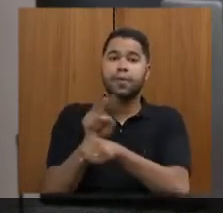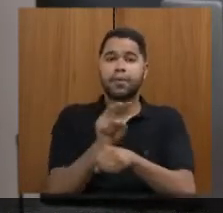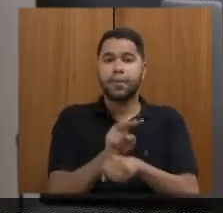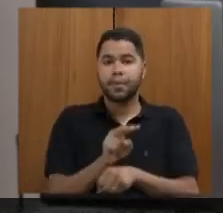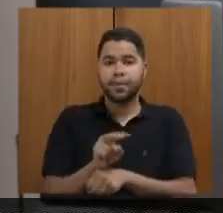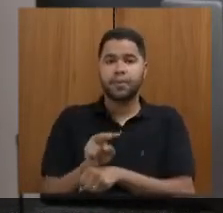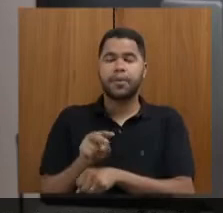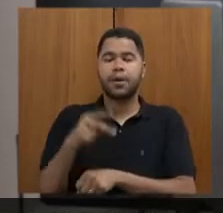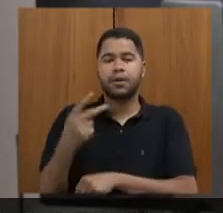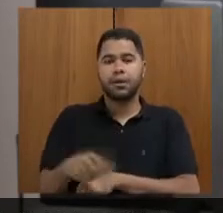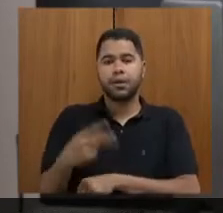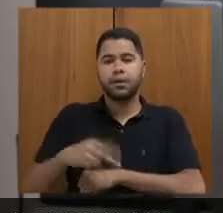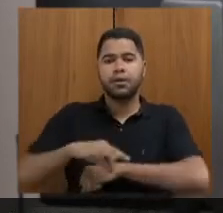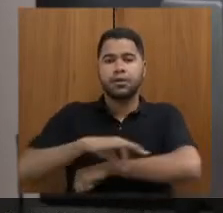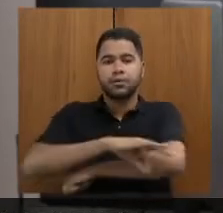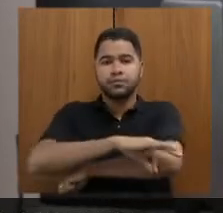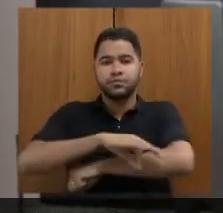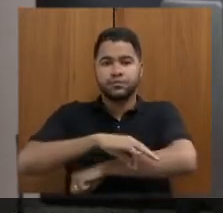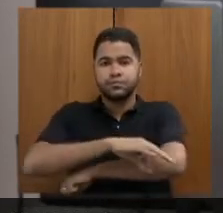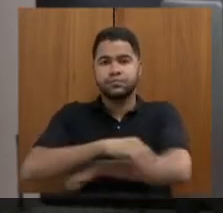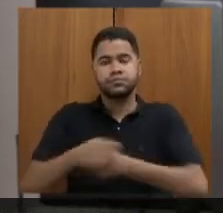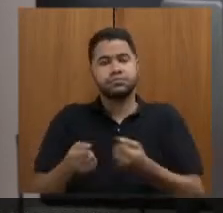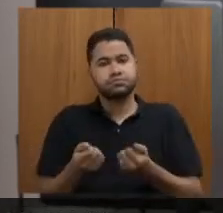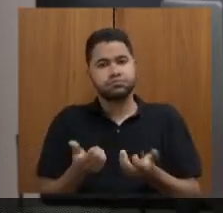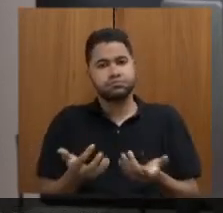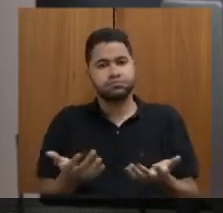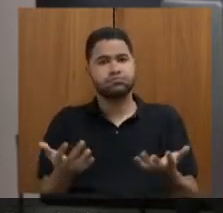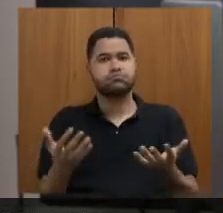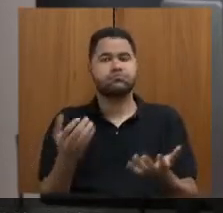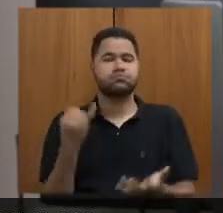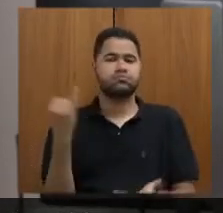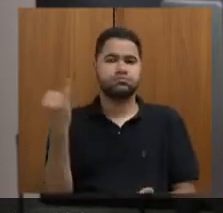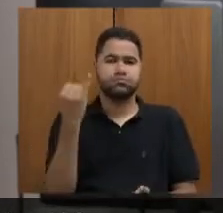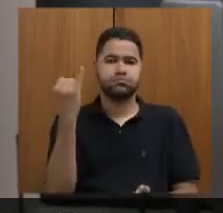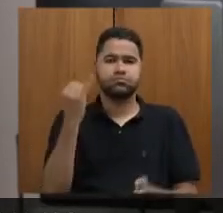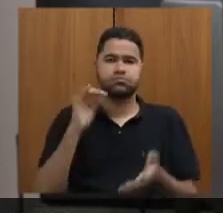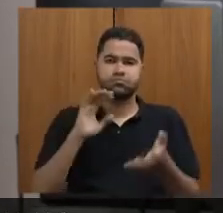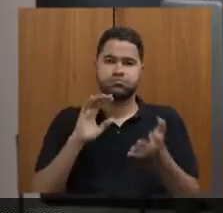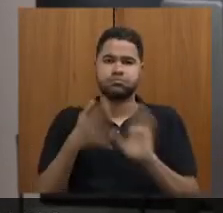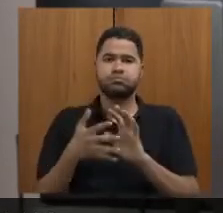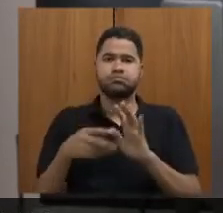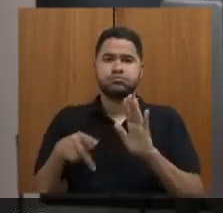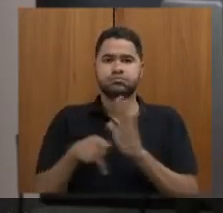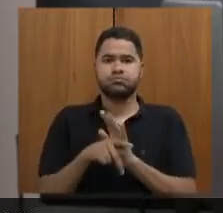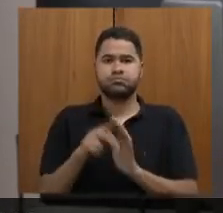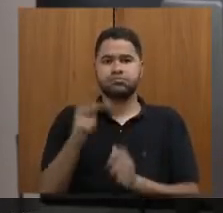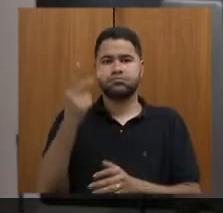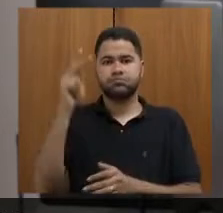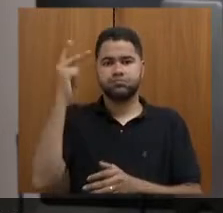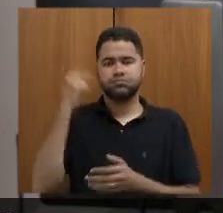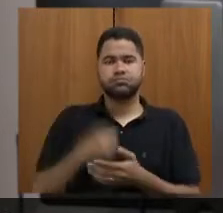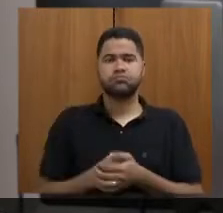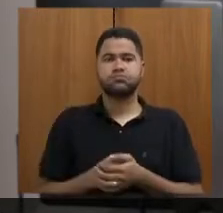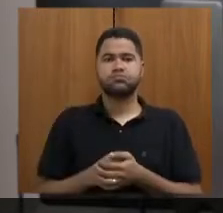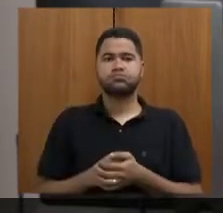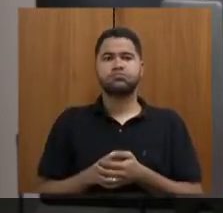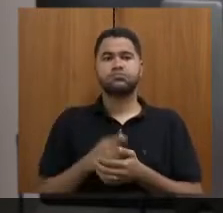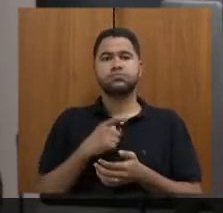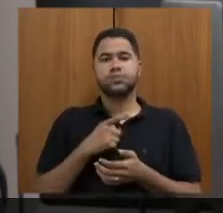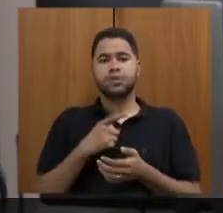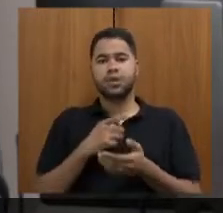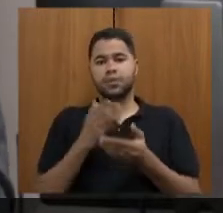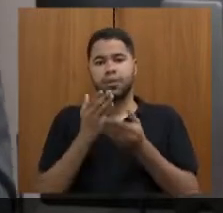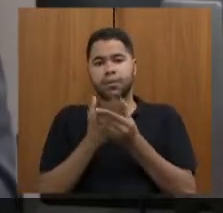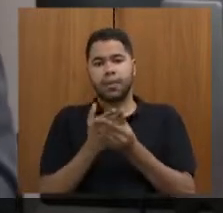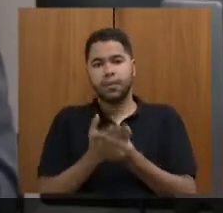arquivos arquitetônicos e paisagísticos. Isso é muito importante para a restauração do patrimônio histórico, termos esses acervos.